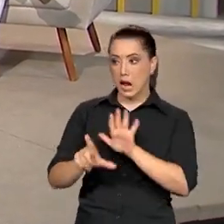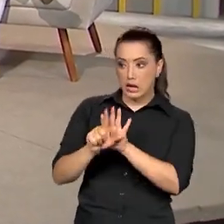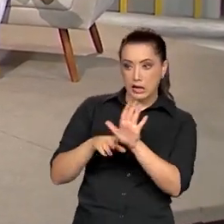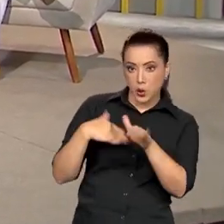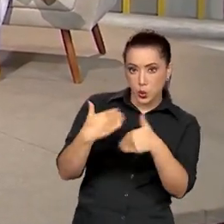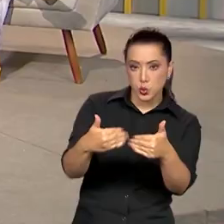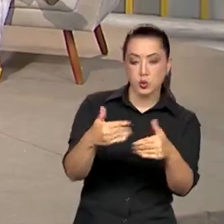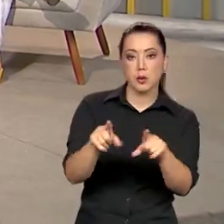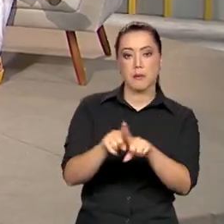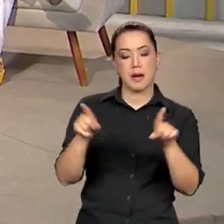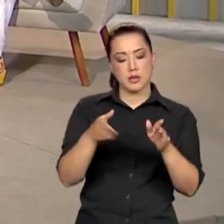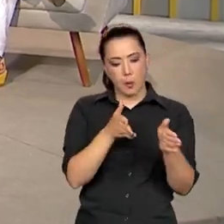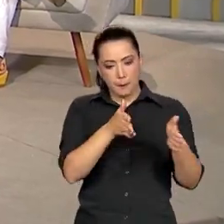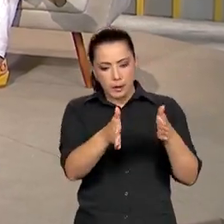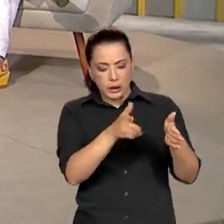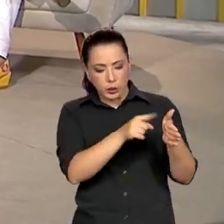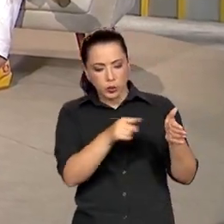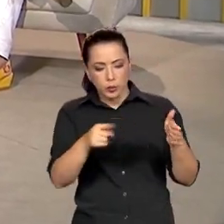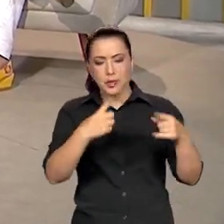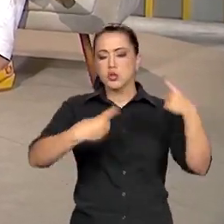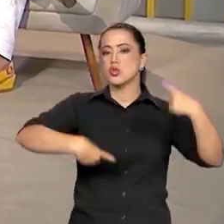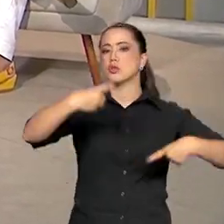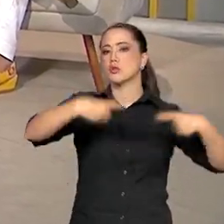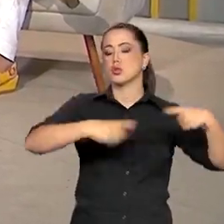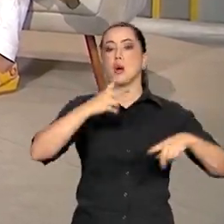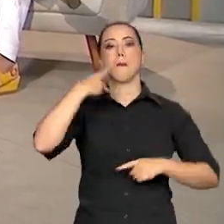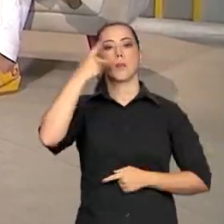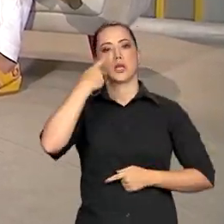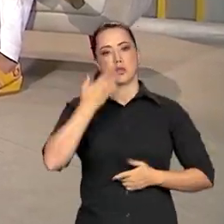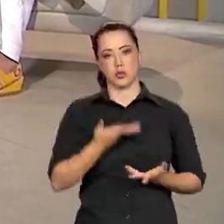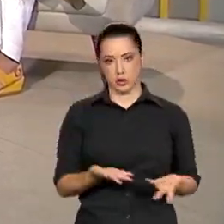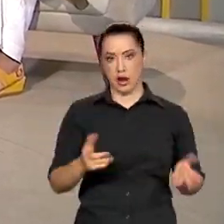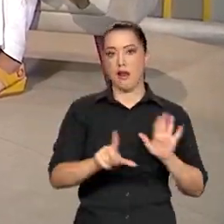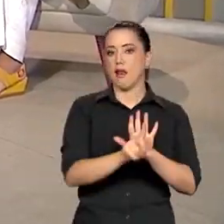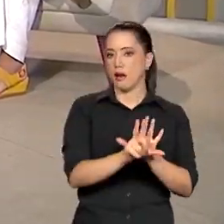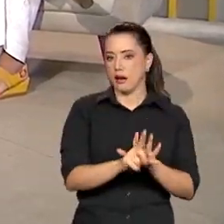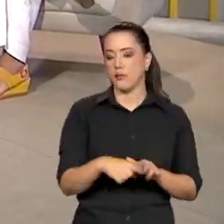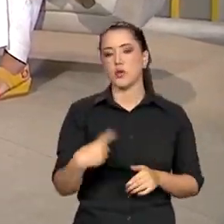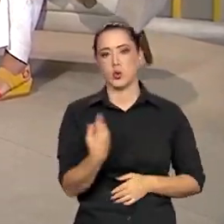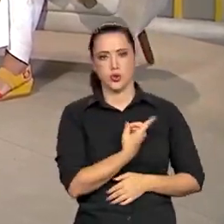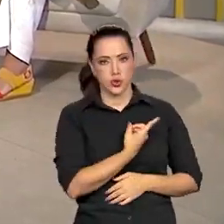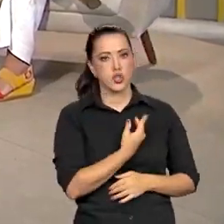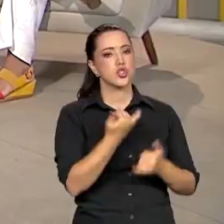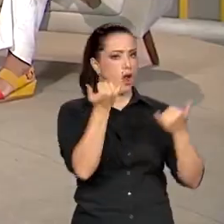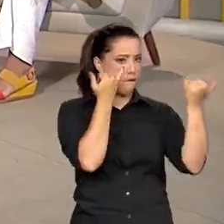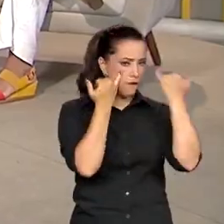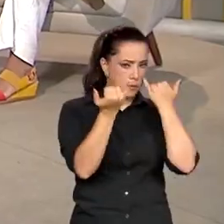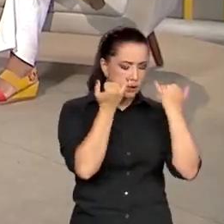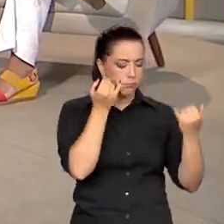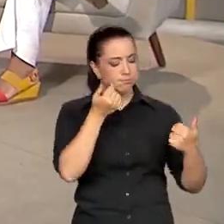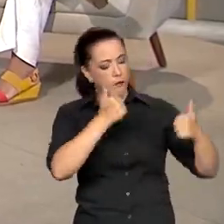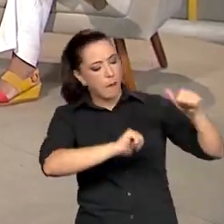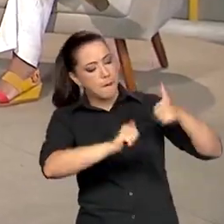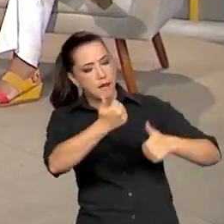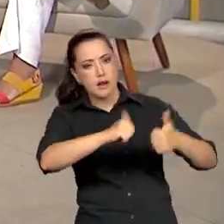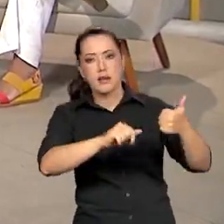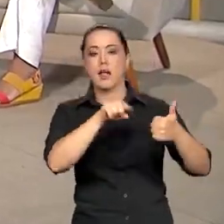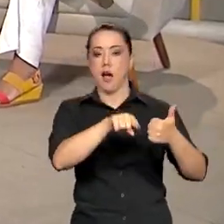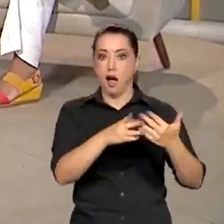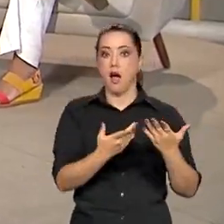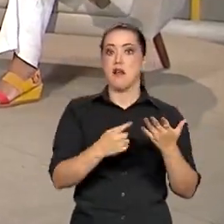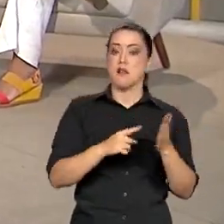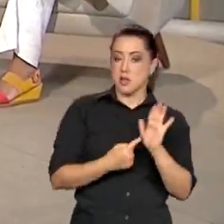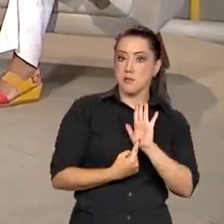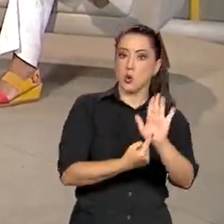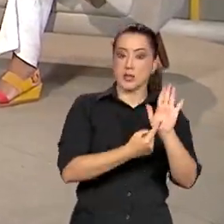aí um período de a gente discutir politicamente a lei, onde a gente tem dados suficientes para comprovar o quão importante ela